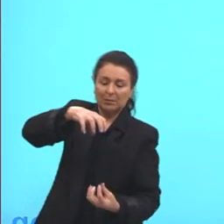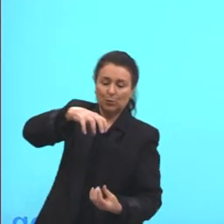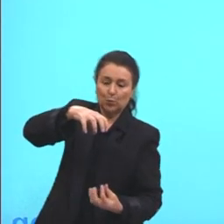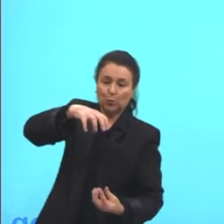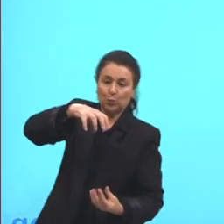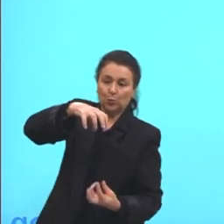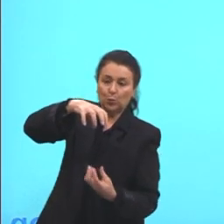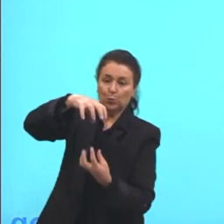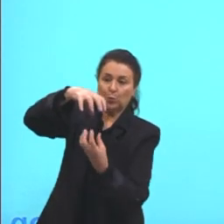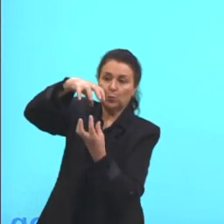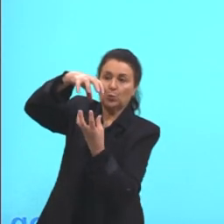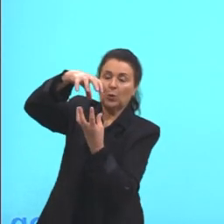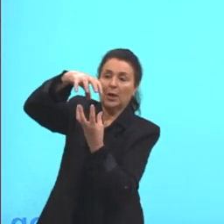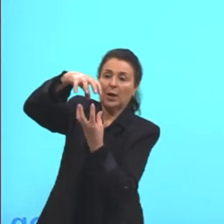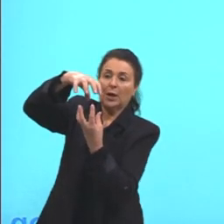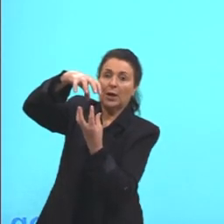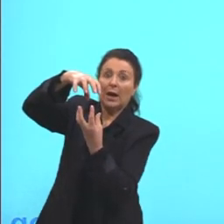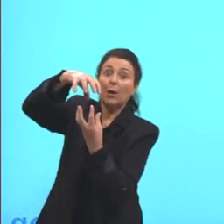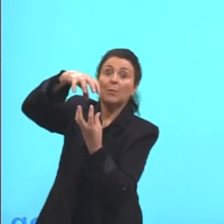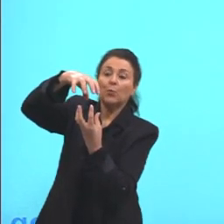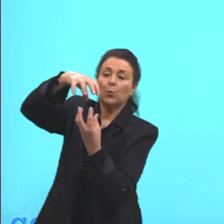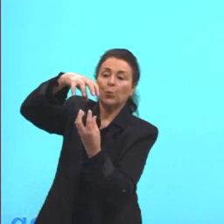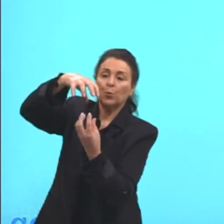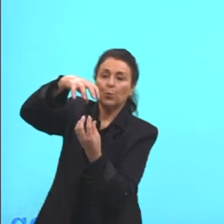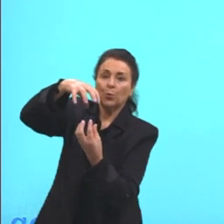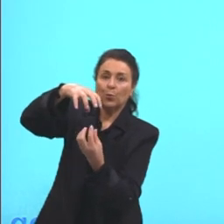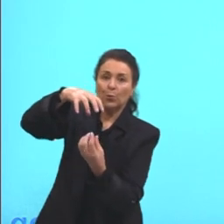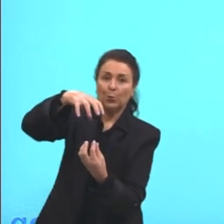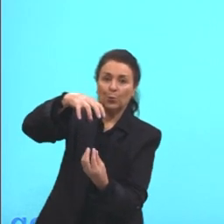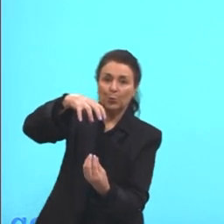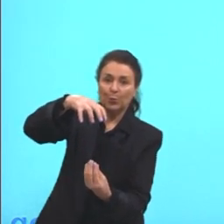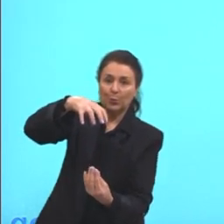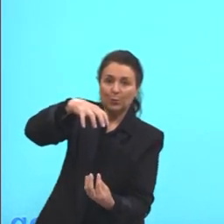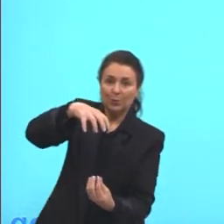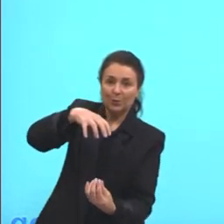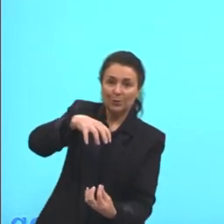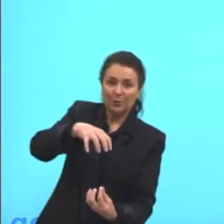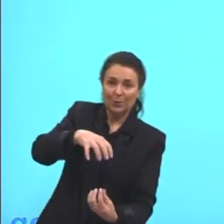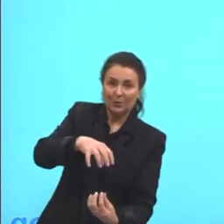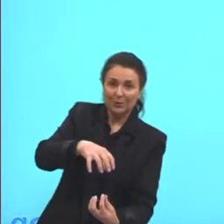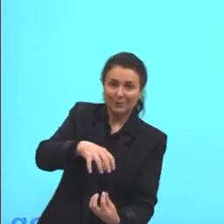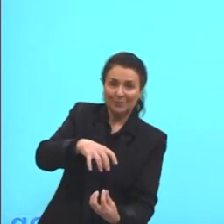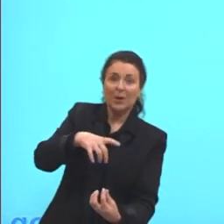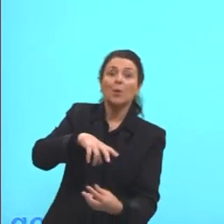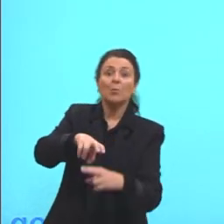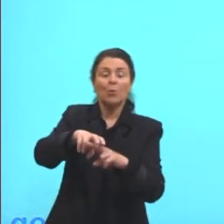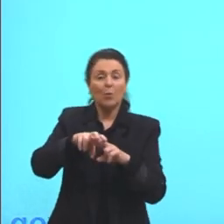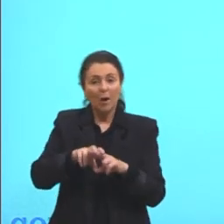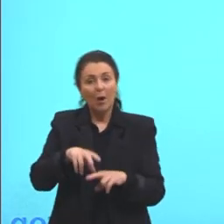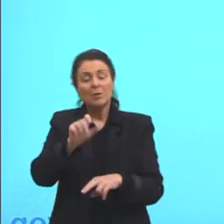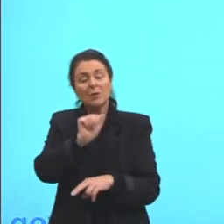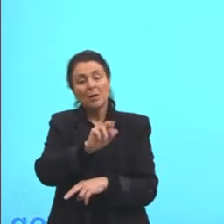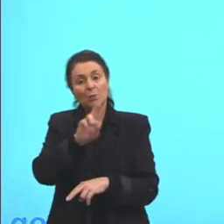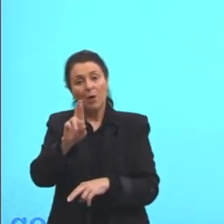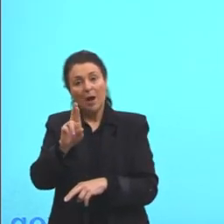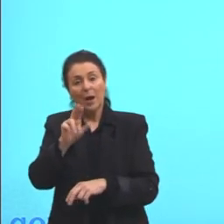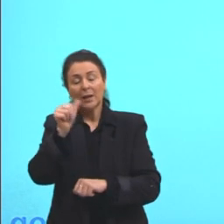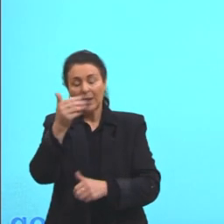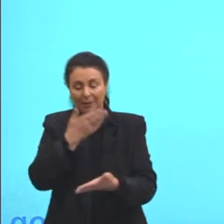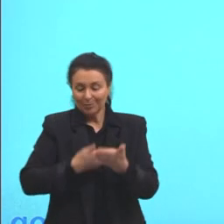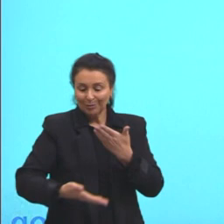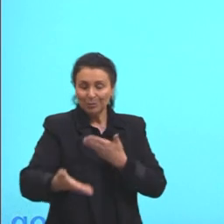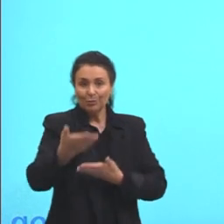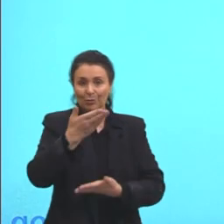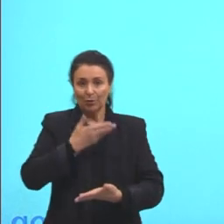descer, o que eles fazem? Eles diminuem a chama, porque daí a gente vai ter uma predominância de ar frio e a gente